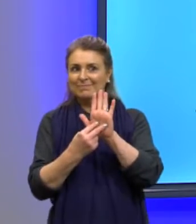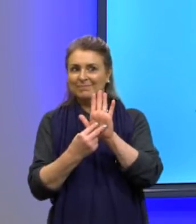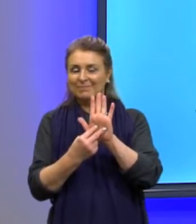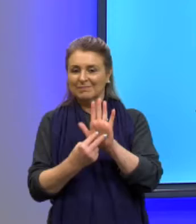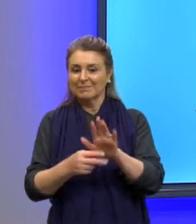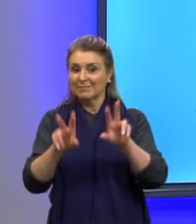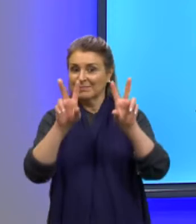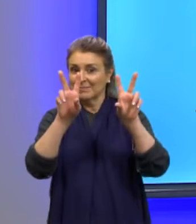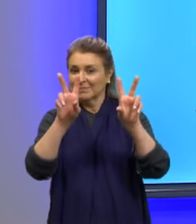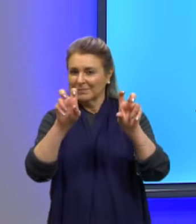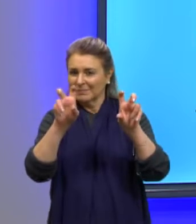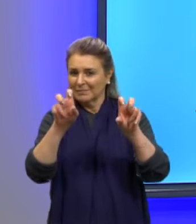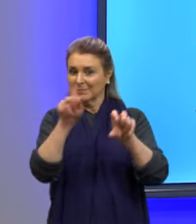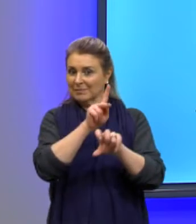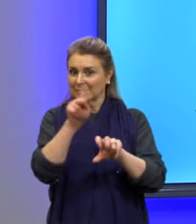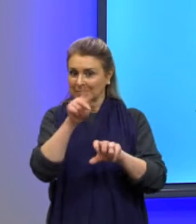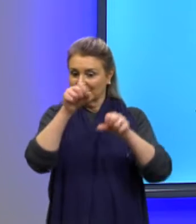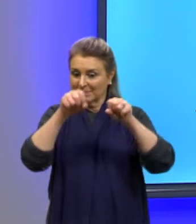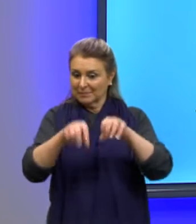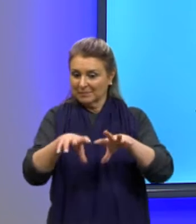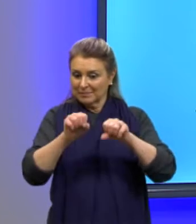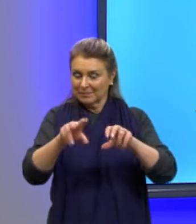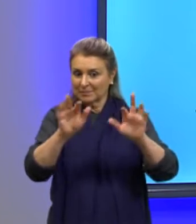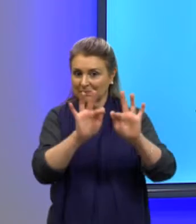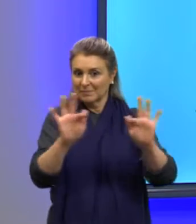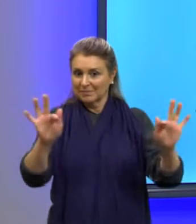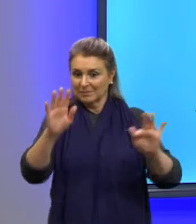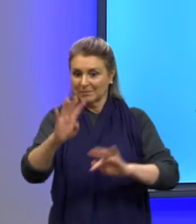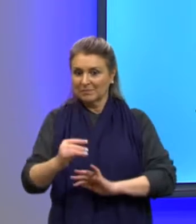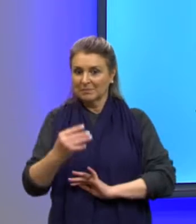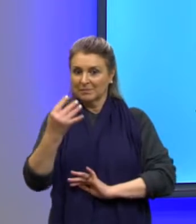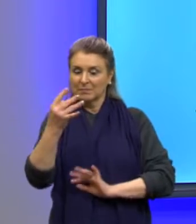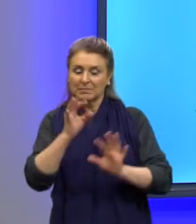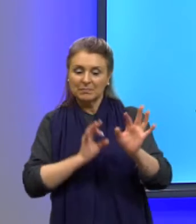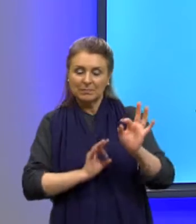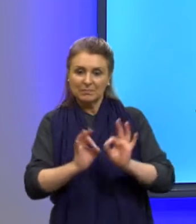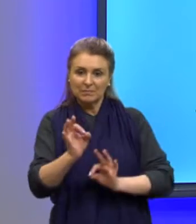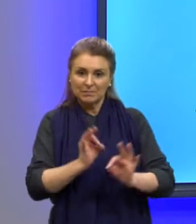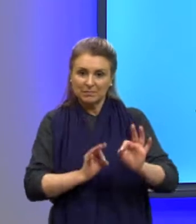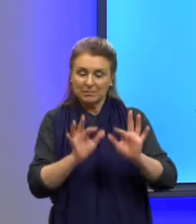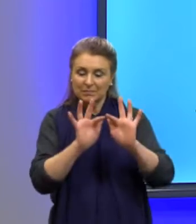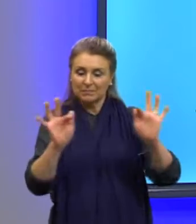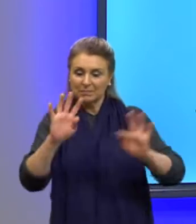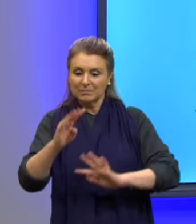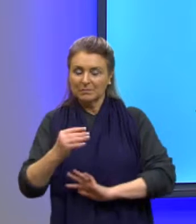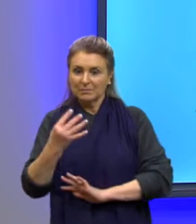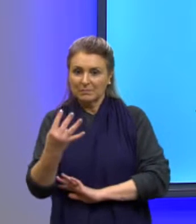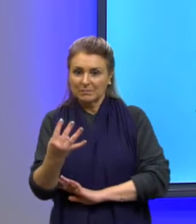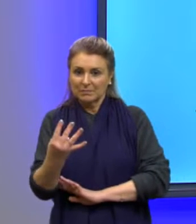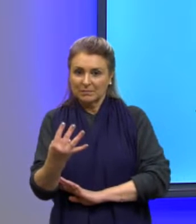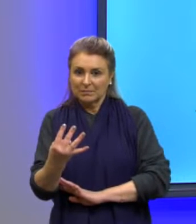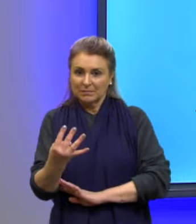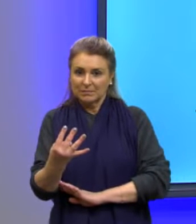que é o assunto que eu estou trabalhando na minha função quadrática. Organizei a função quadrática,